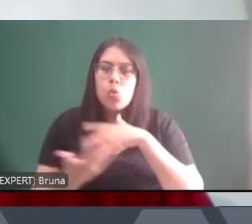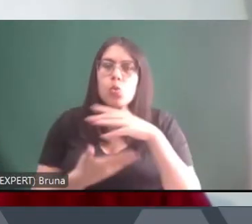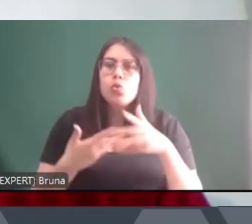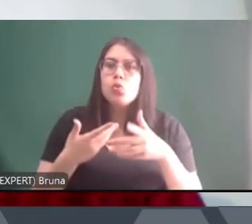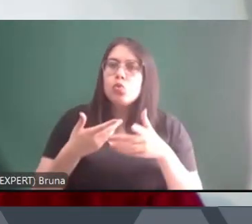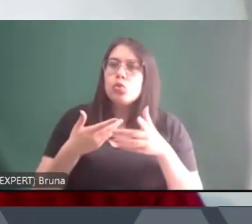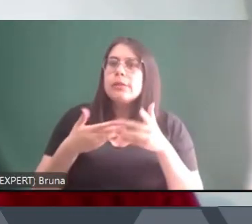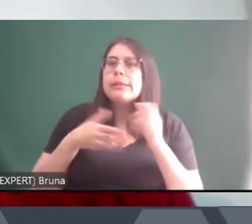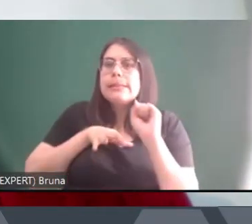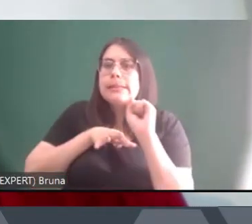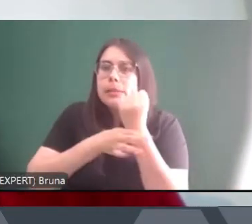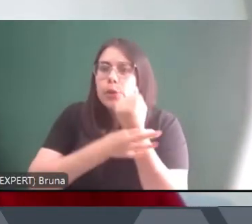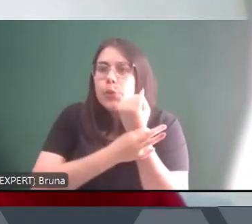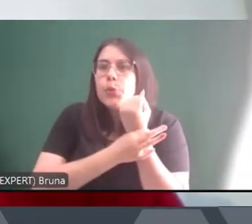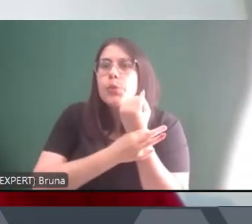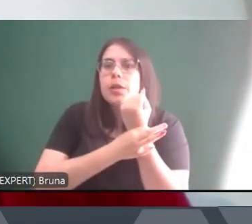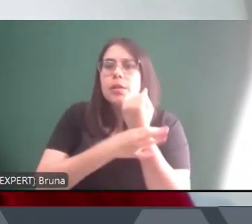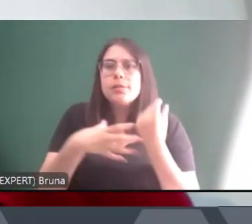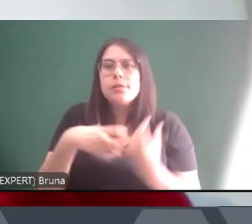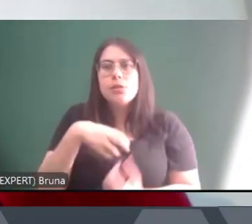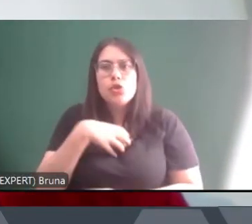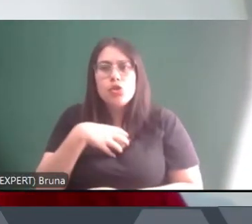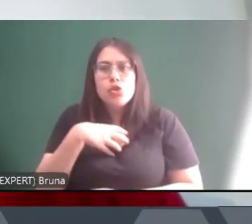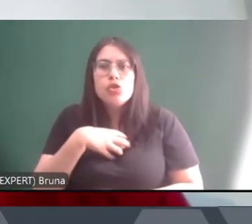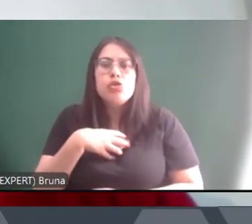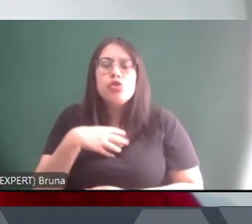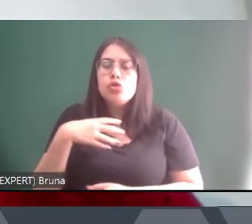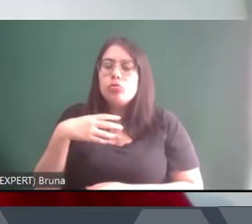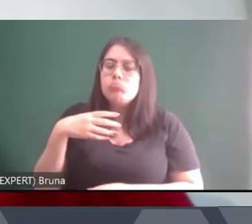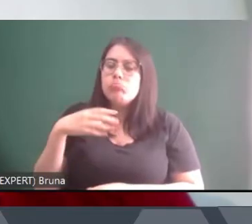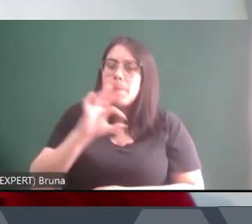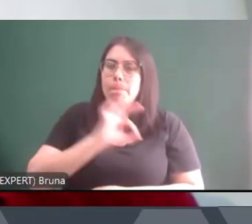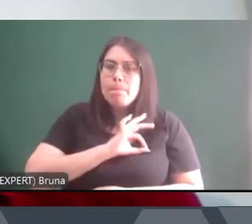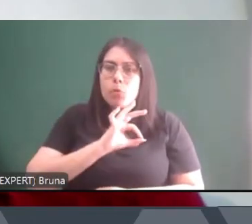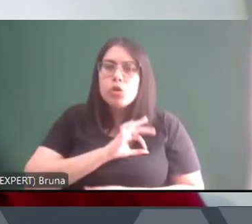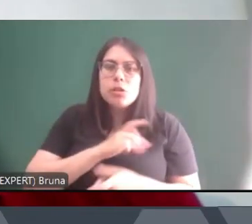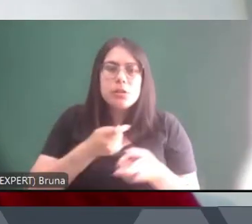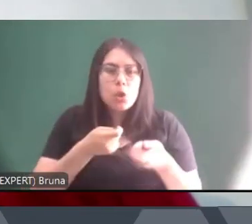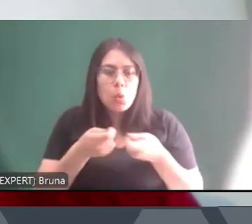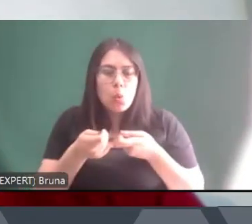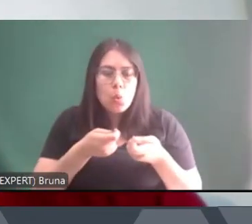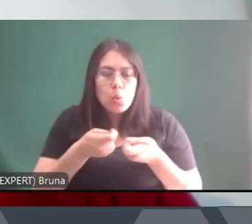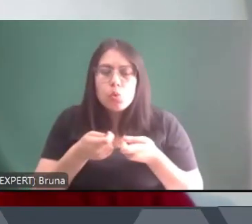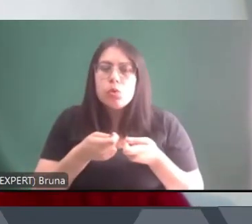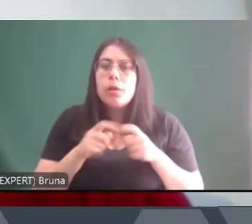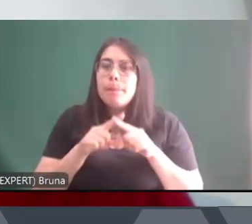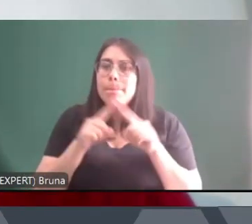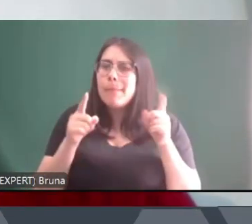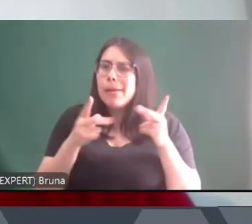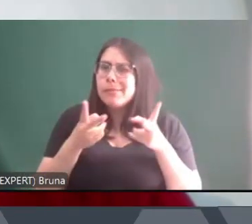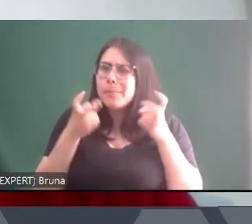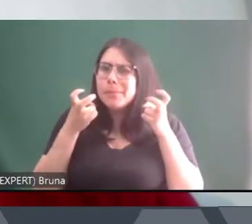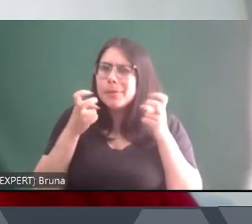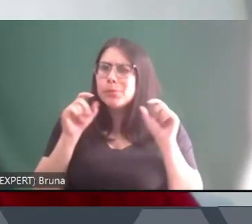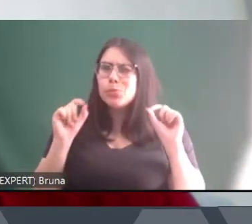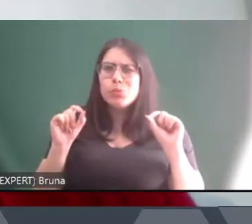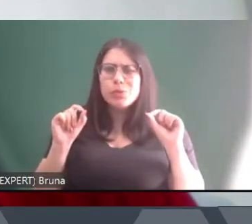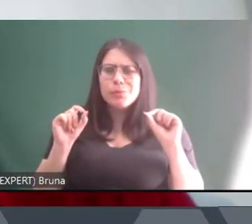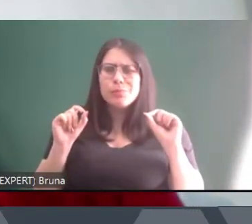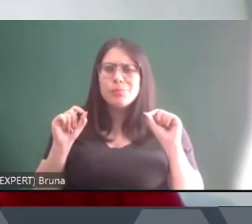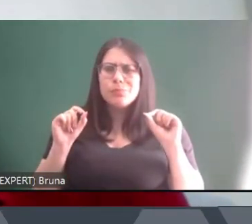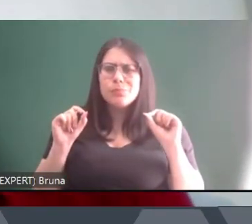maior sensação de segurança, né? E de uma polícia mais controlada. E o que a gente tem visto é um